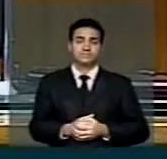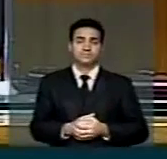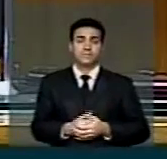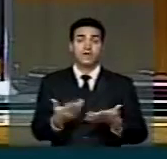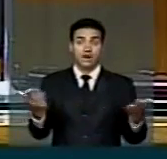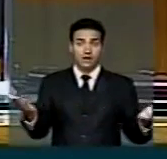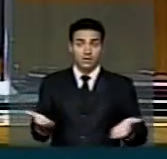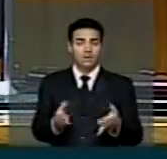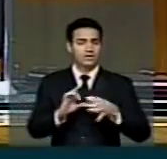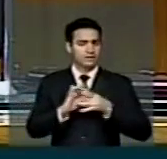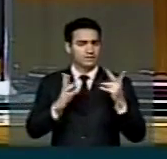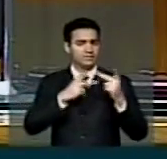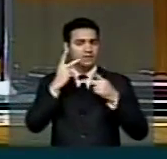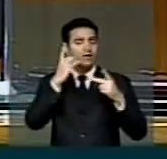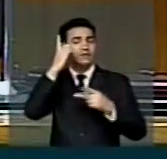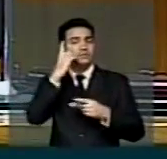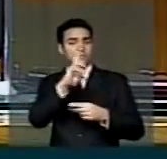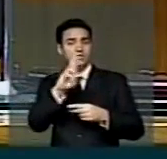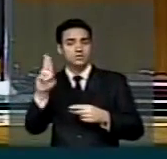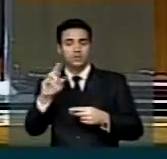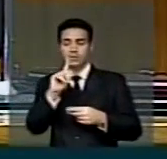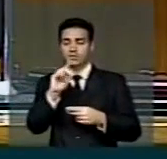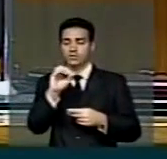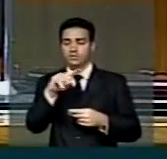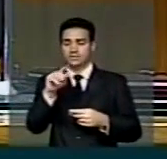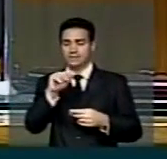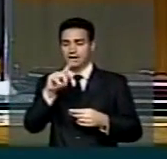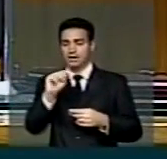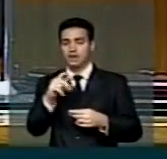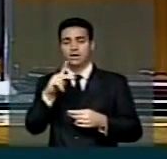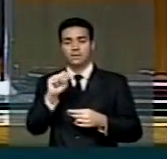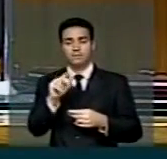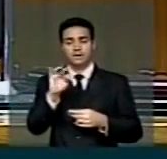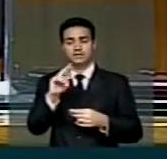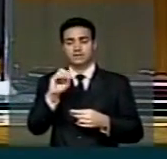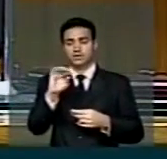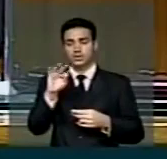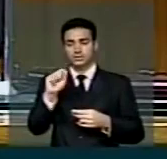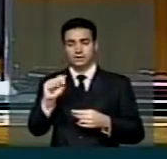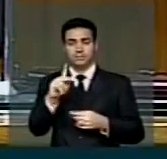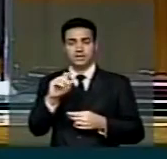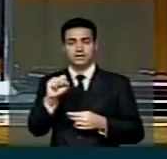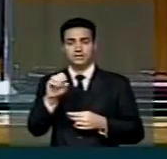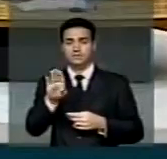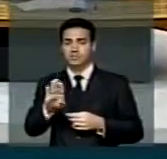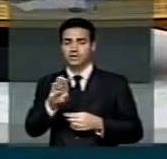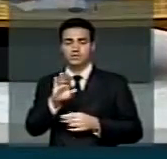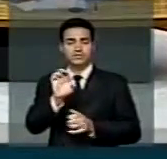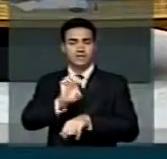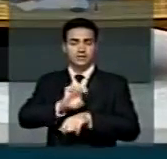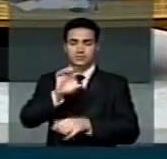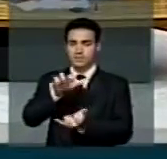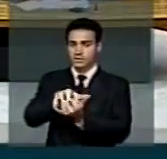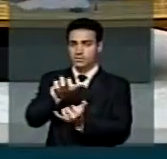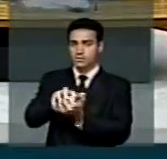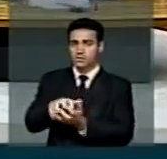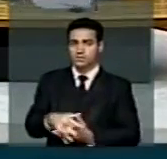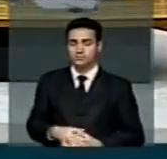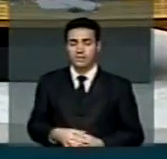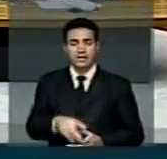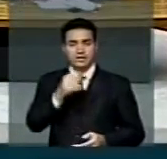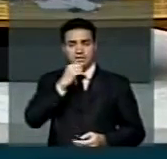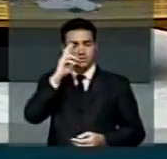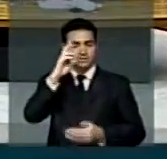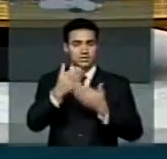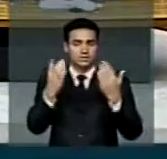Conceda a palavra o ilustre deputado de Gonzaga, patriota PSB Pernambuco. Senhoras e senhores